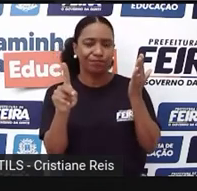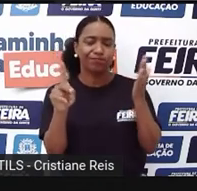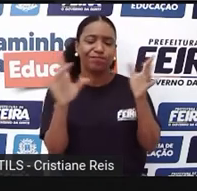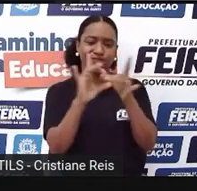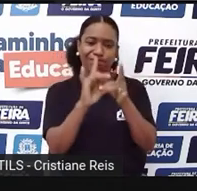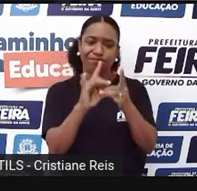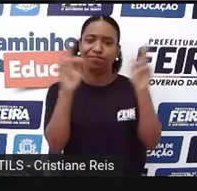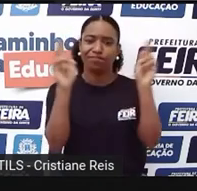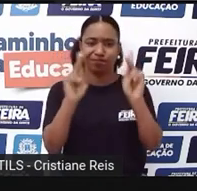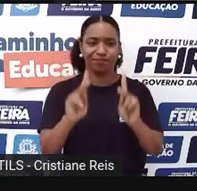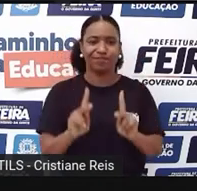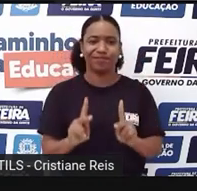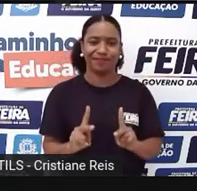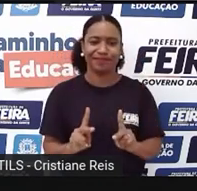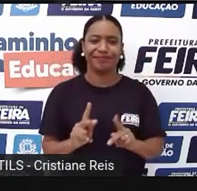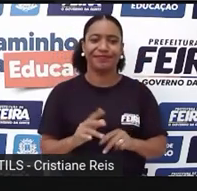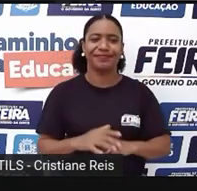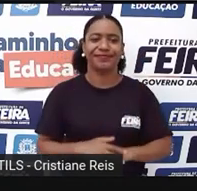das outras